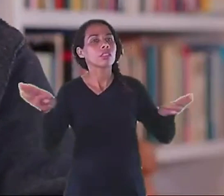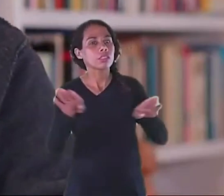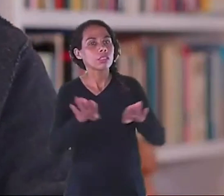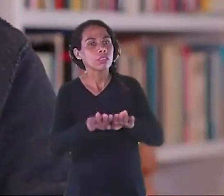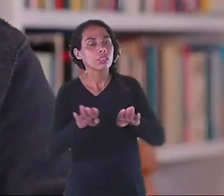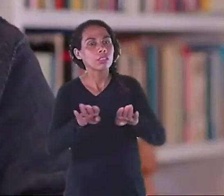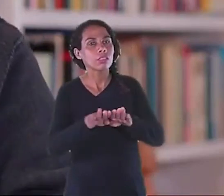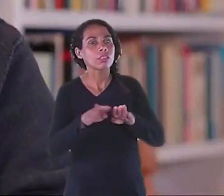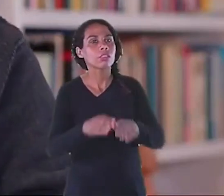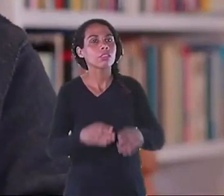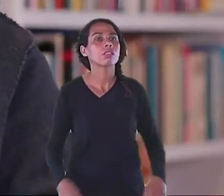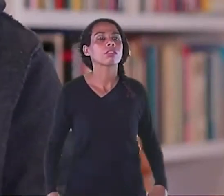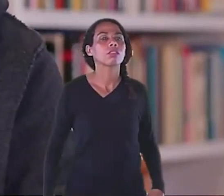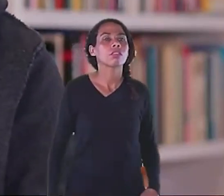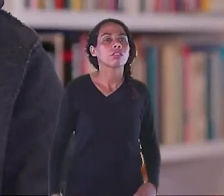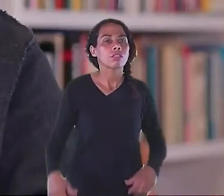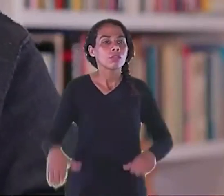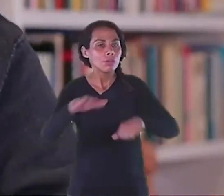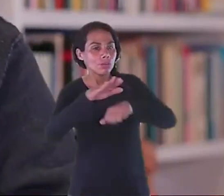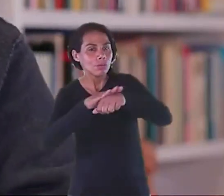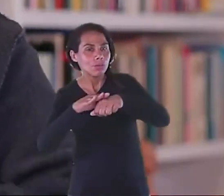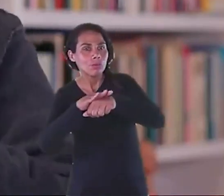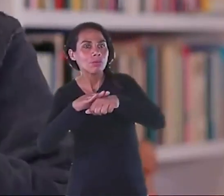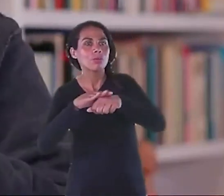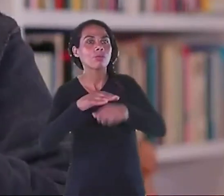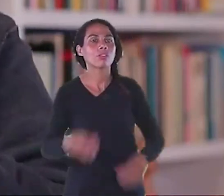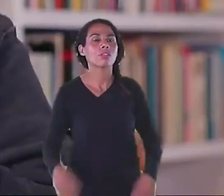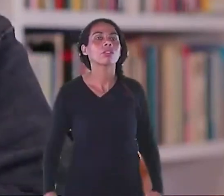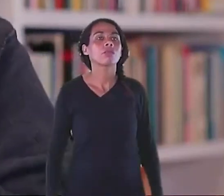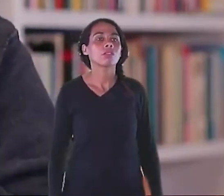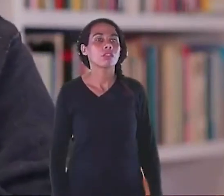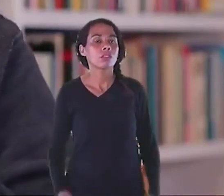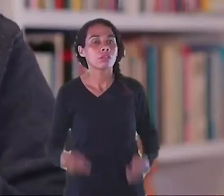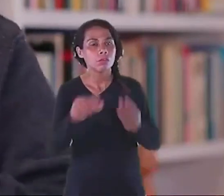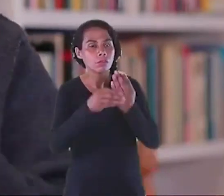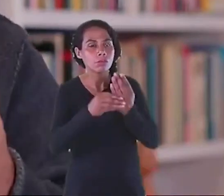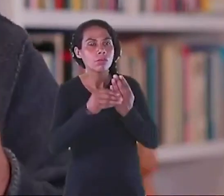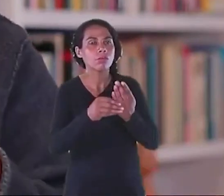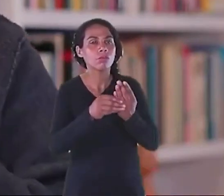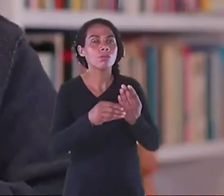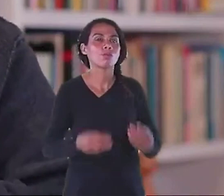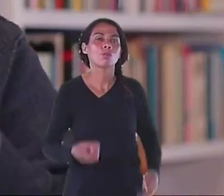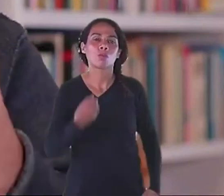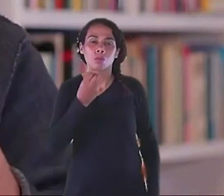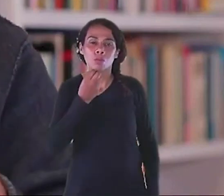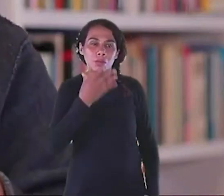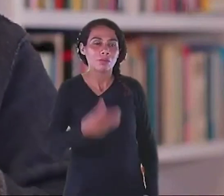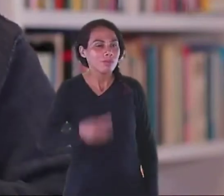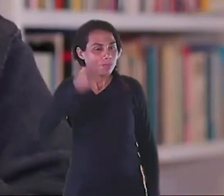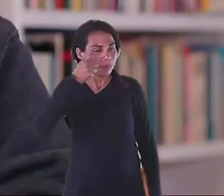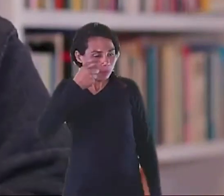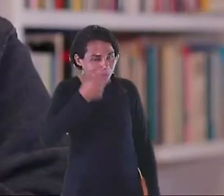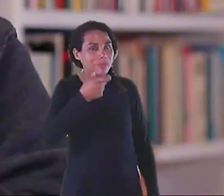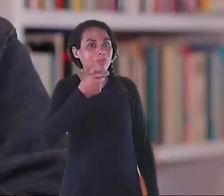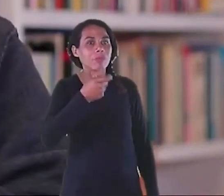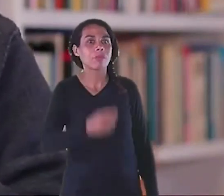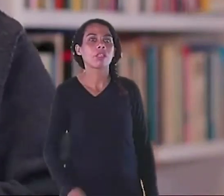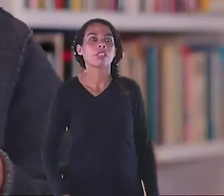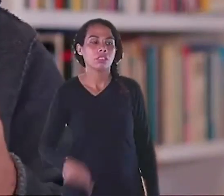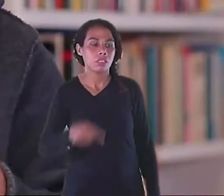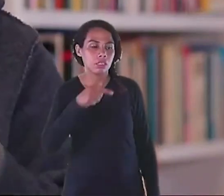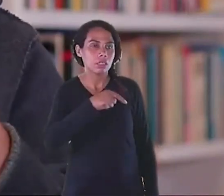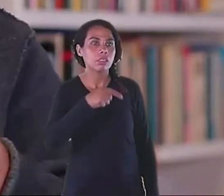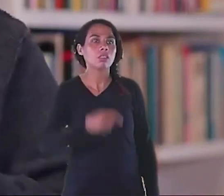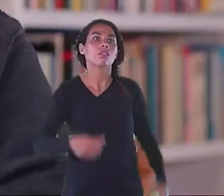linguagem extremamente gostosa de se ler, porque o Dijon, como vocês vão ver agora, fala bem, conta caso bem, não é?